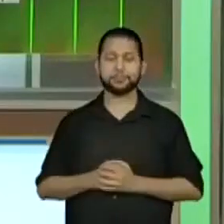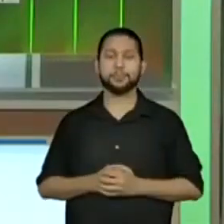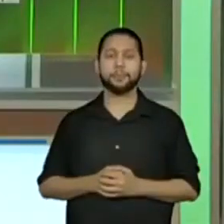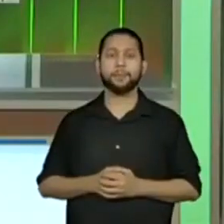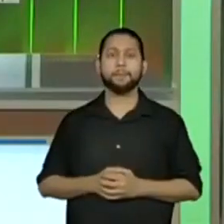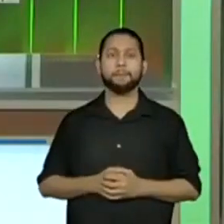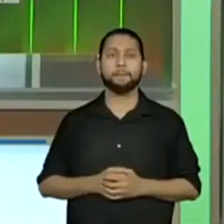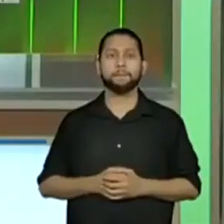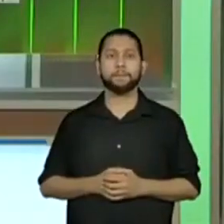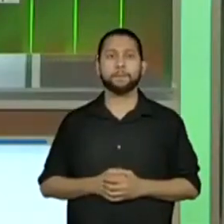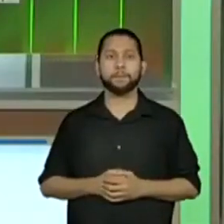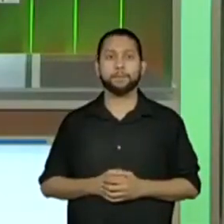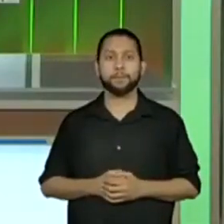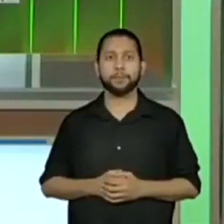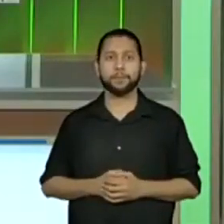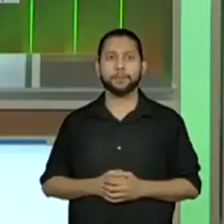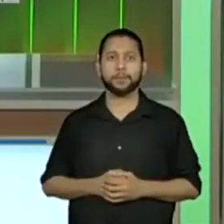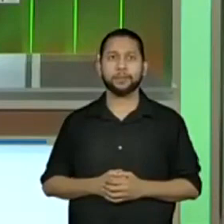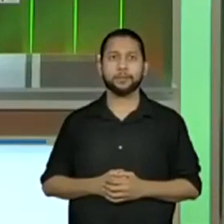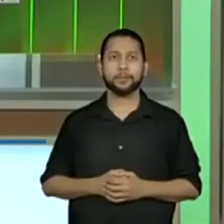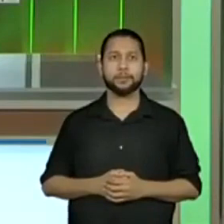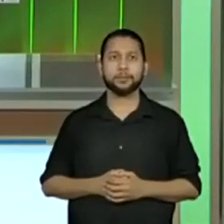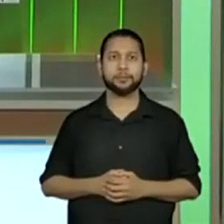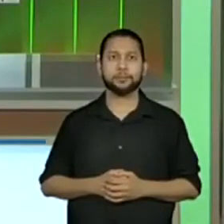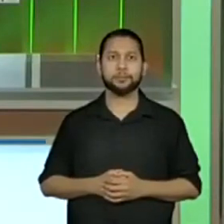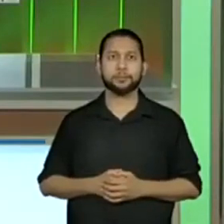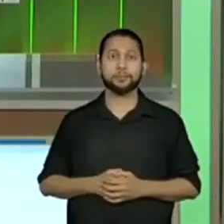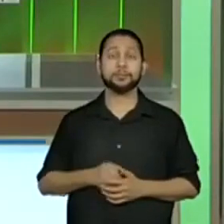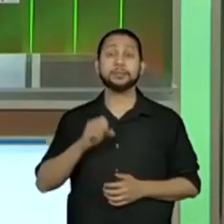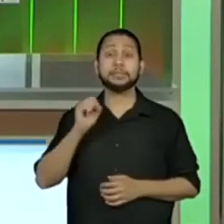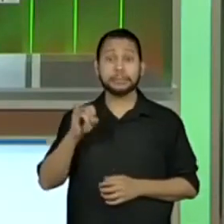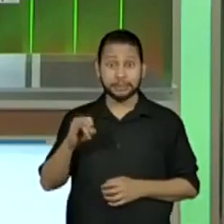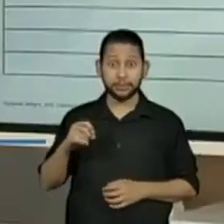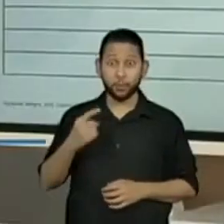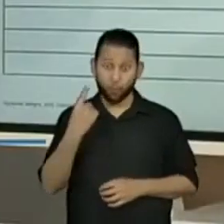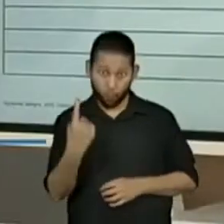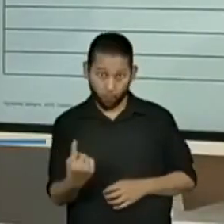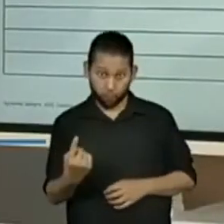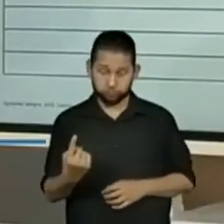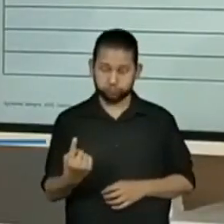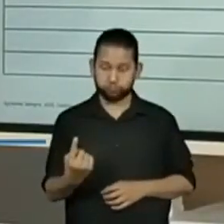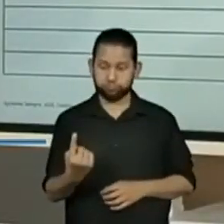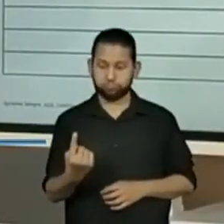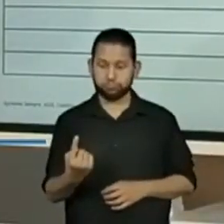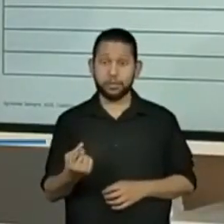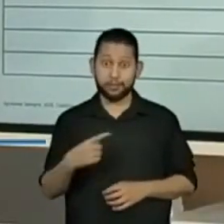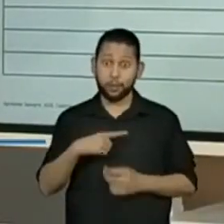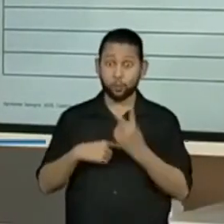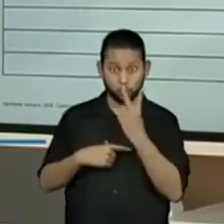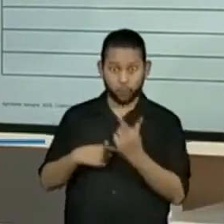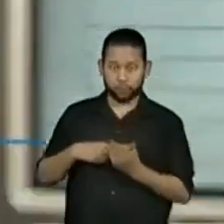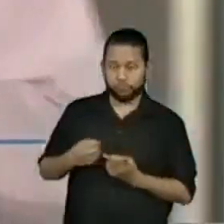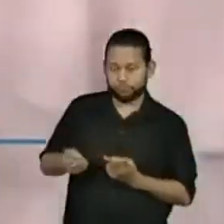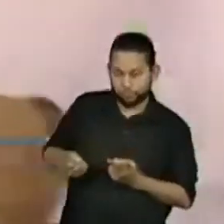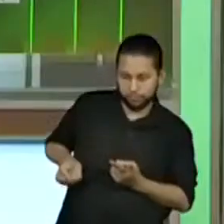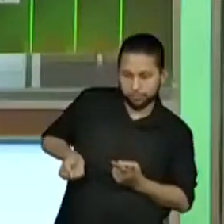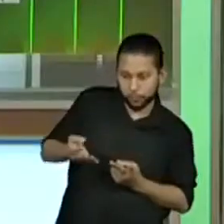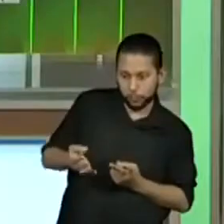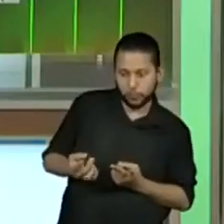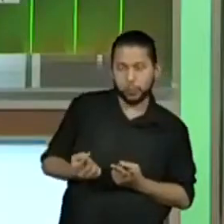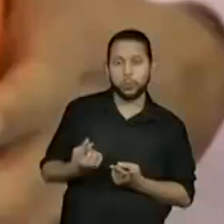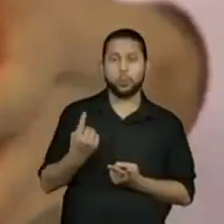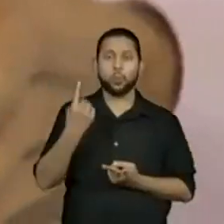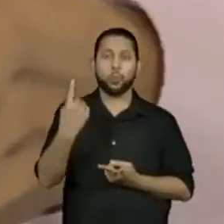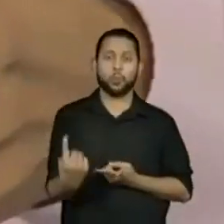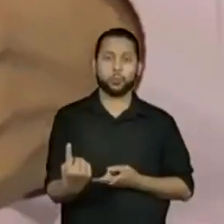cair com a face 1 voltada para cima,